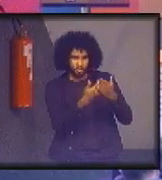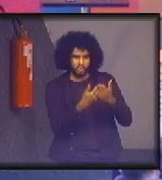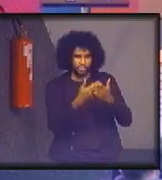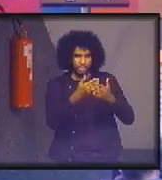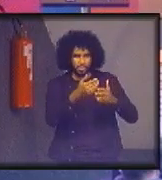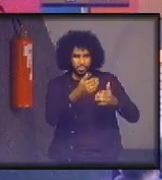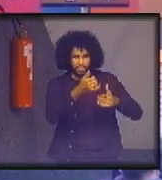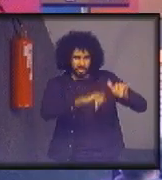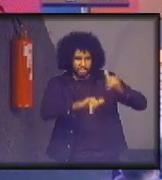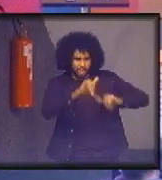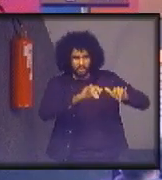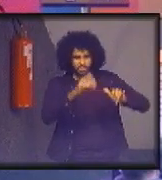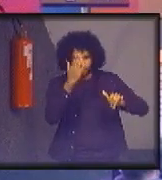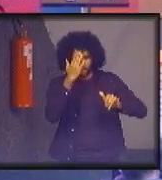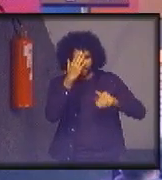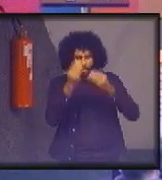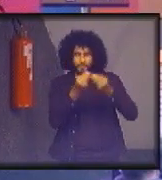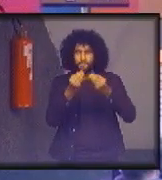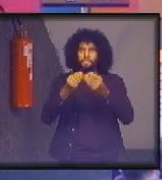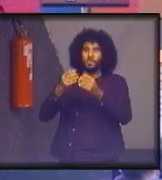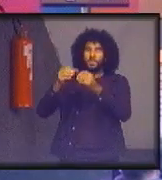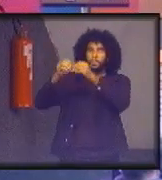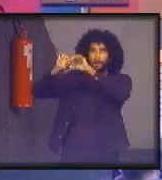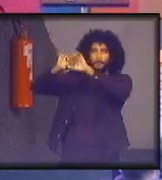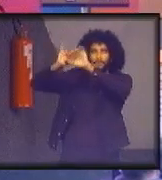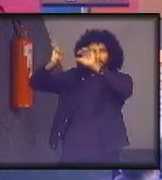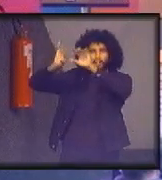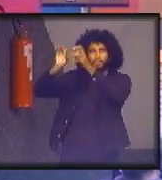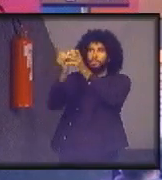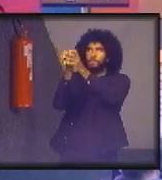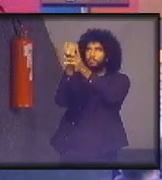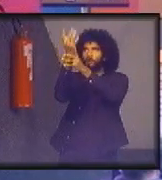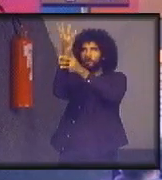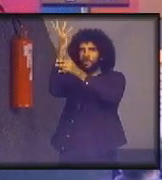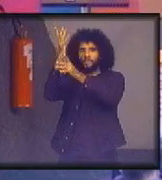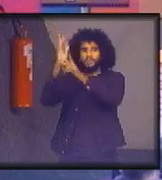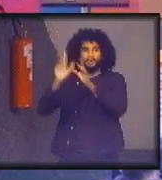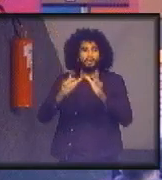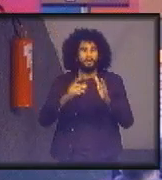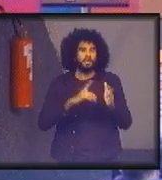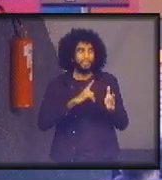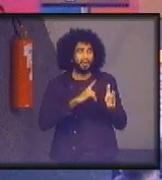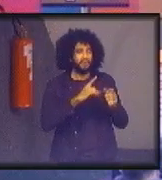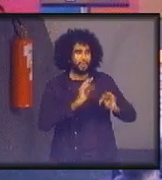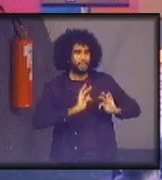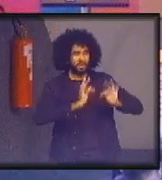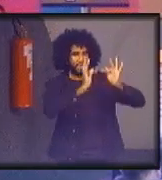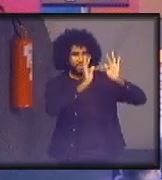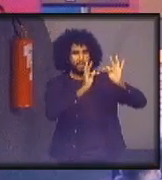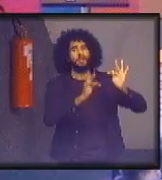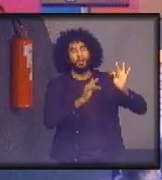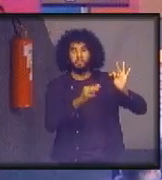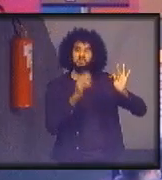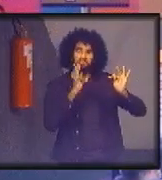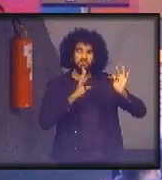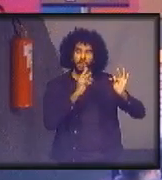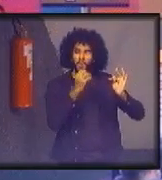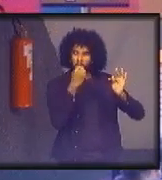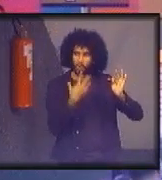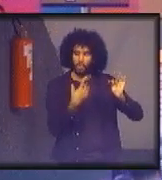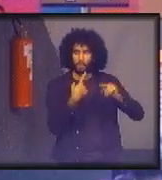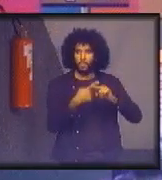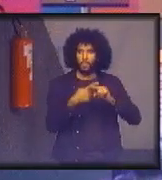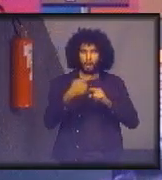ozônio. Então, isso aconteceu, e quando surgiu essa tecnologia, ela foi sensacional, porque ela